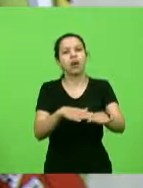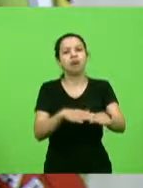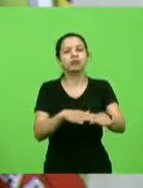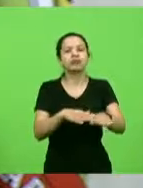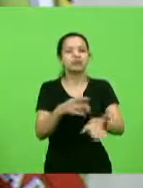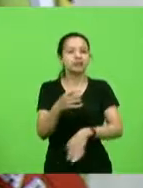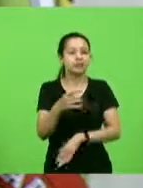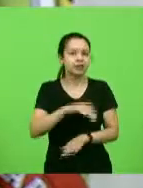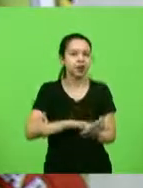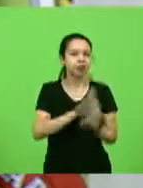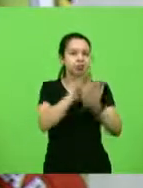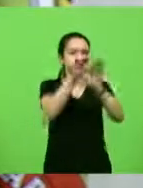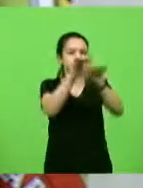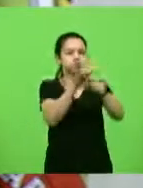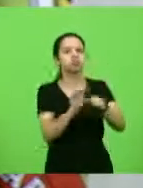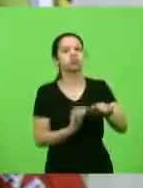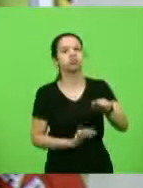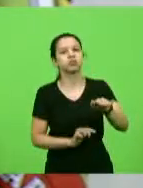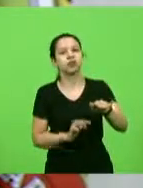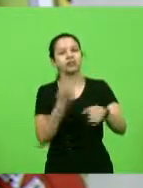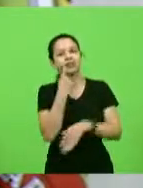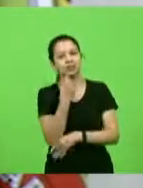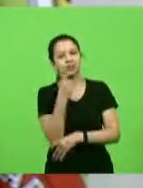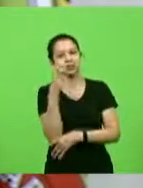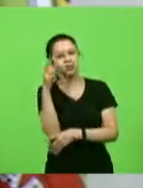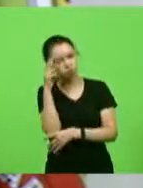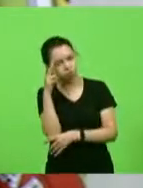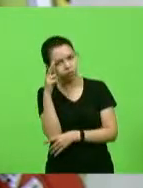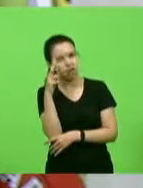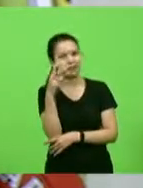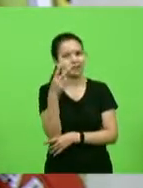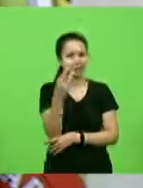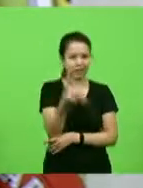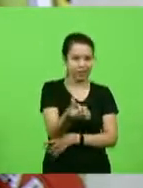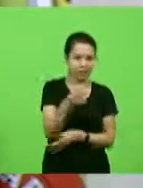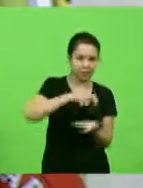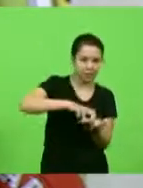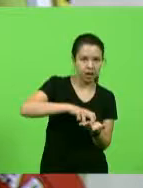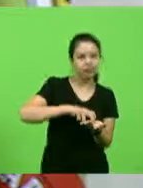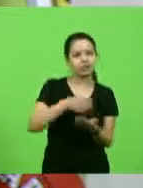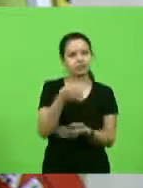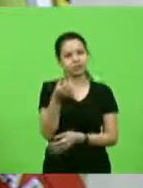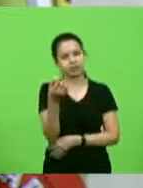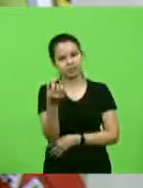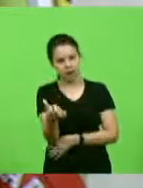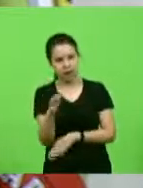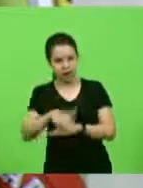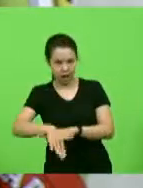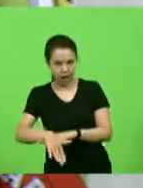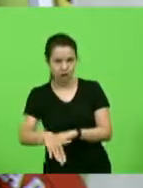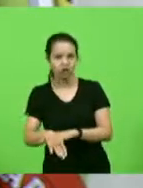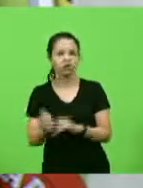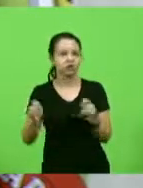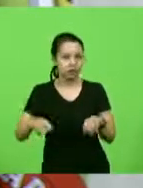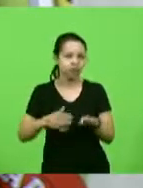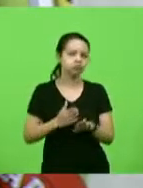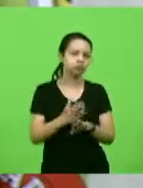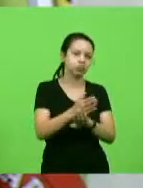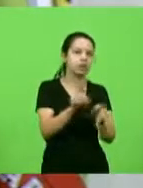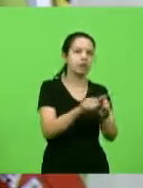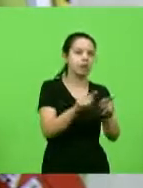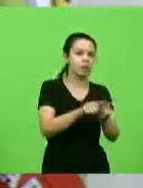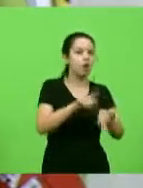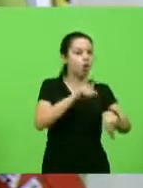nas segundas, às seis da manhã e às seis da tarde, ou dezoito horas, e desce nos mesmos dias às